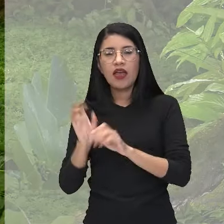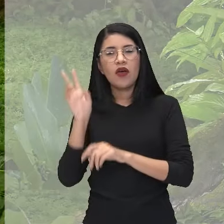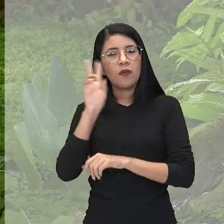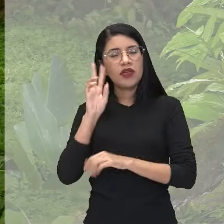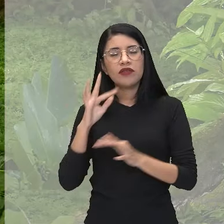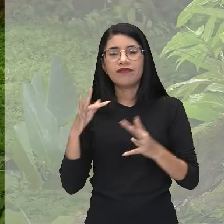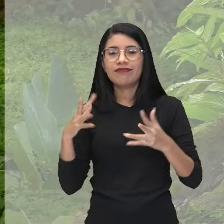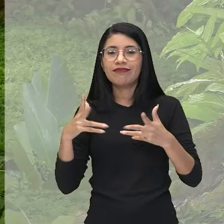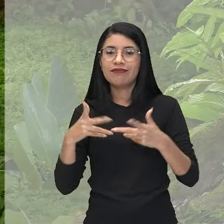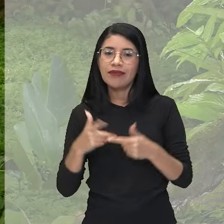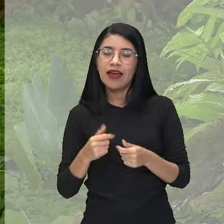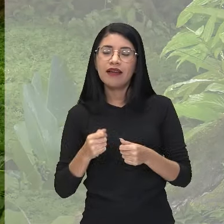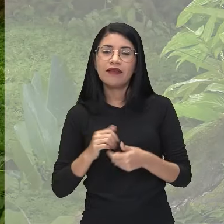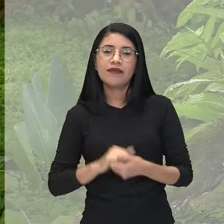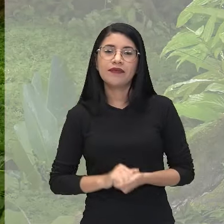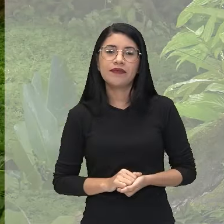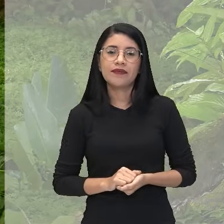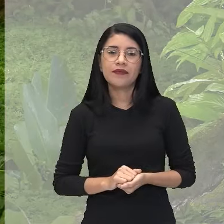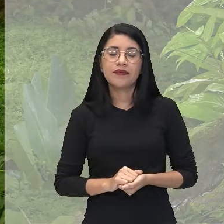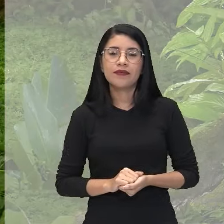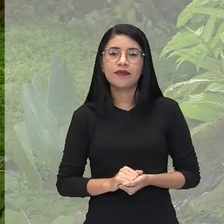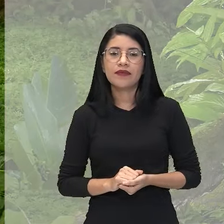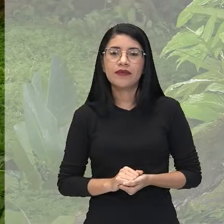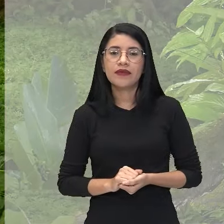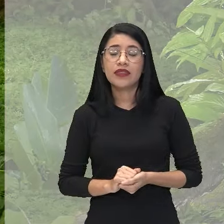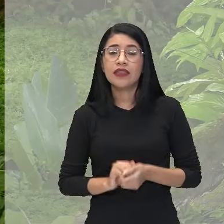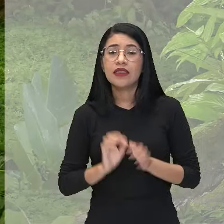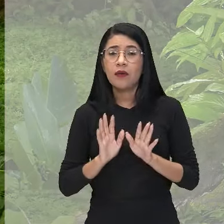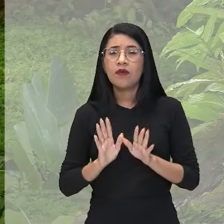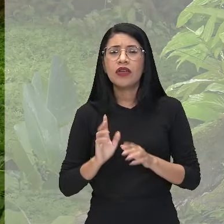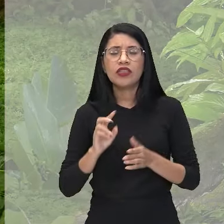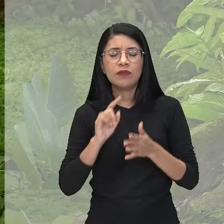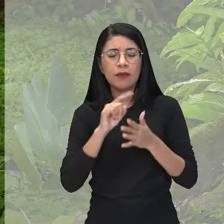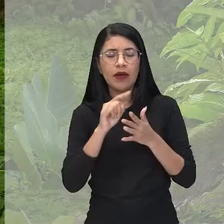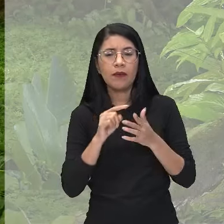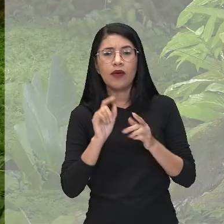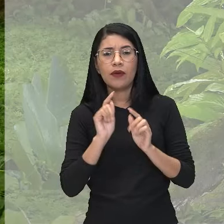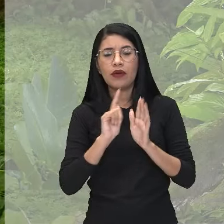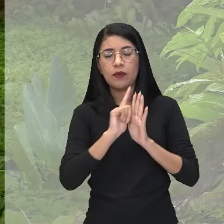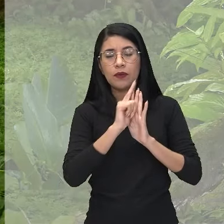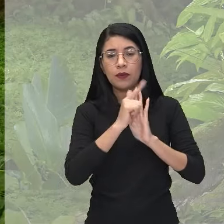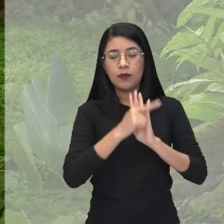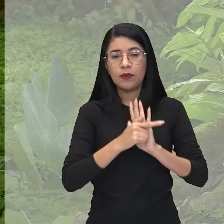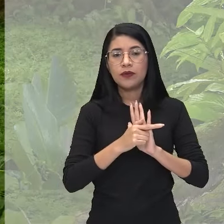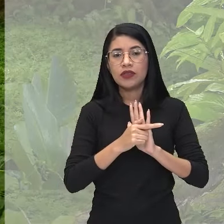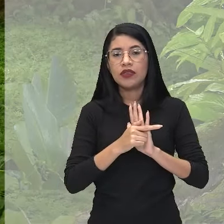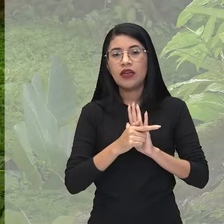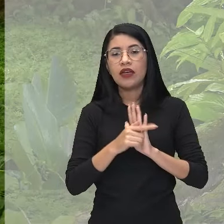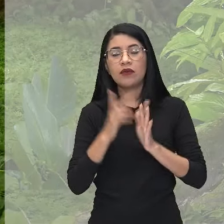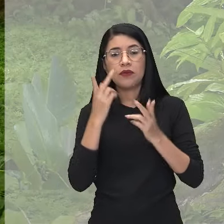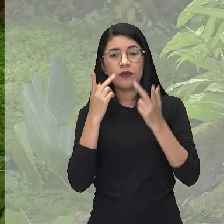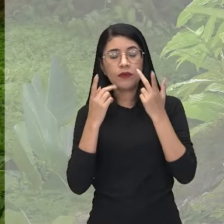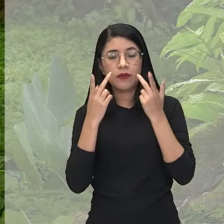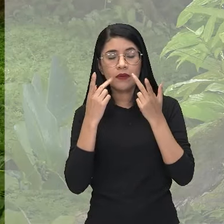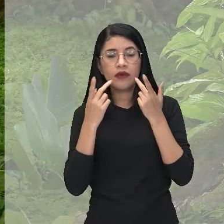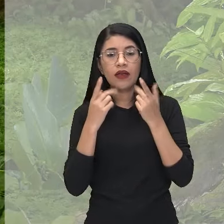maravilhosa história de Saputaro Beki, tá bom? Então, até aqui, nós vimos um gênero dramático com um